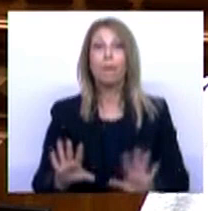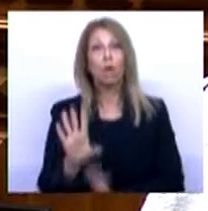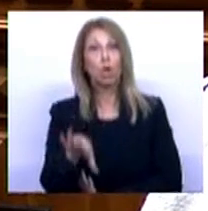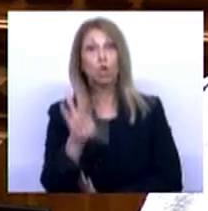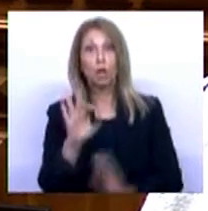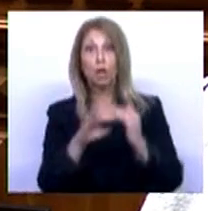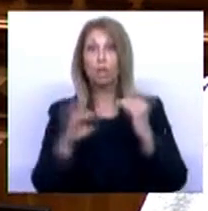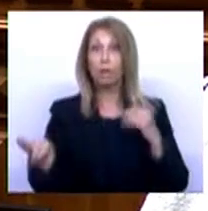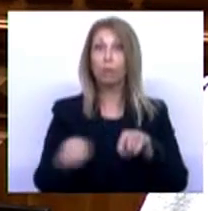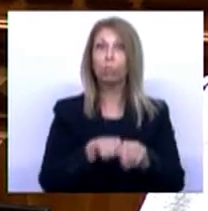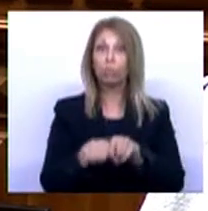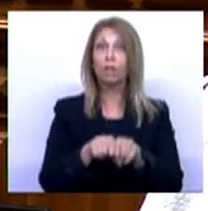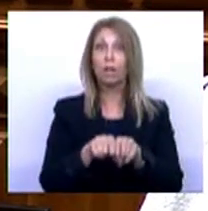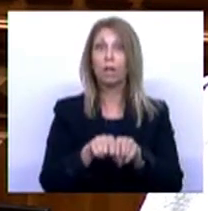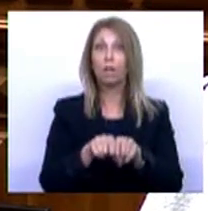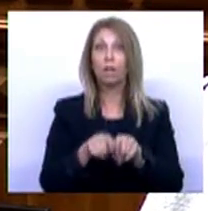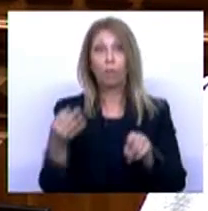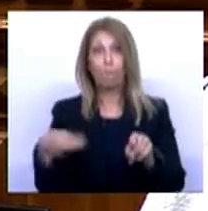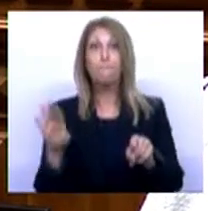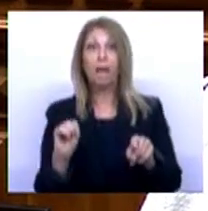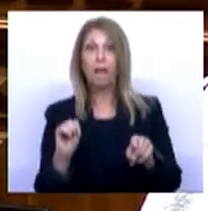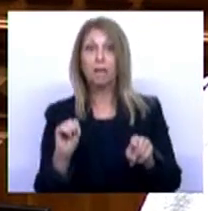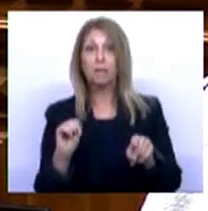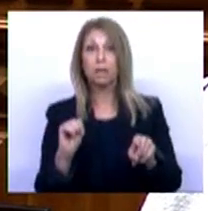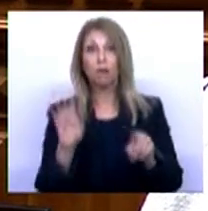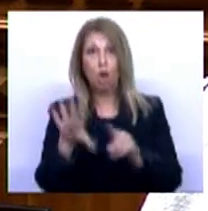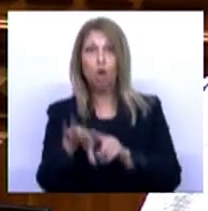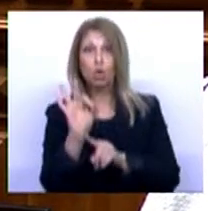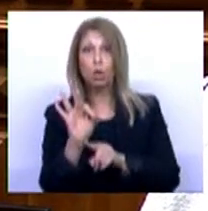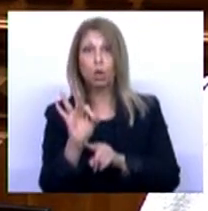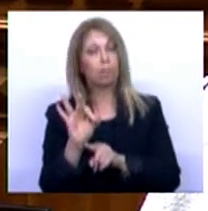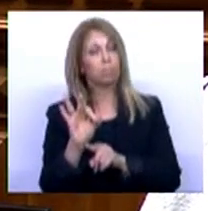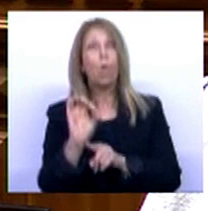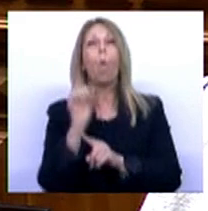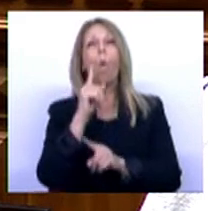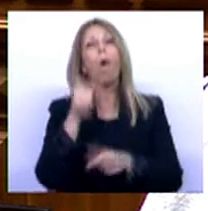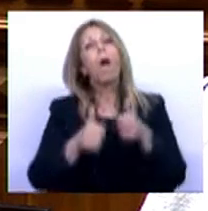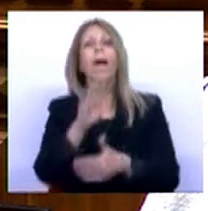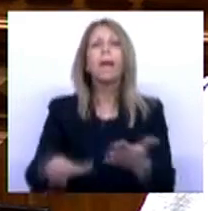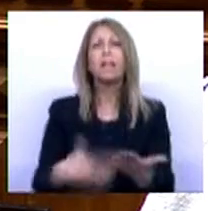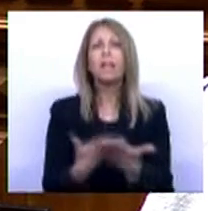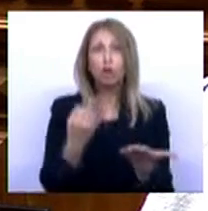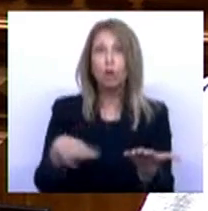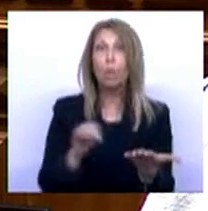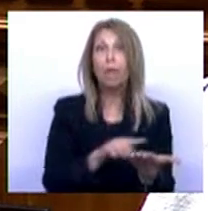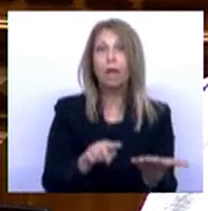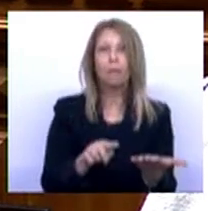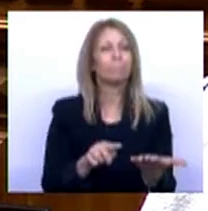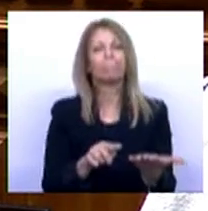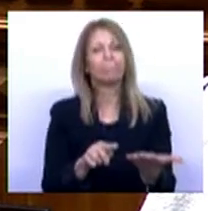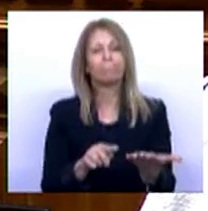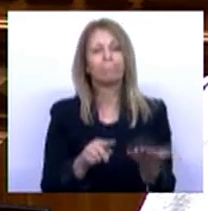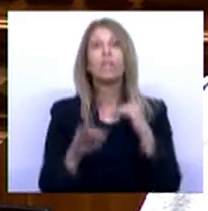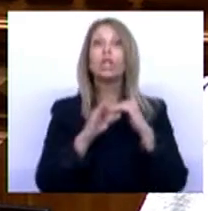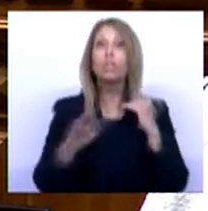não foi uma escolha feita pelo Partido Socialista, nem pelos candidatos do Partido Socialista. A estabilidade política foi uma